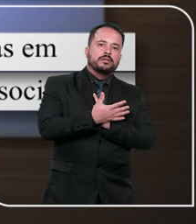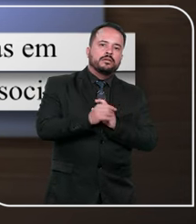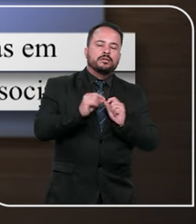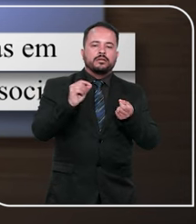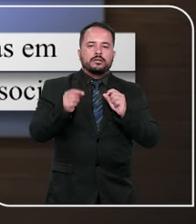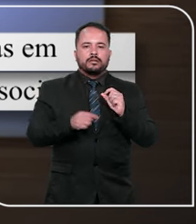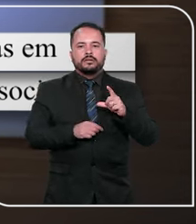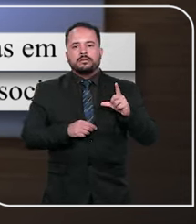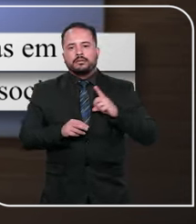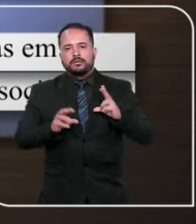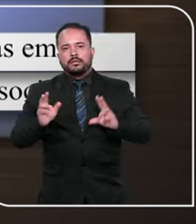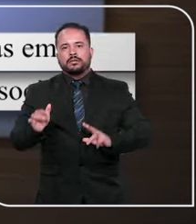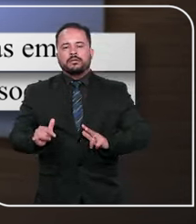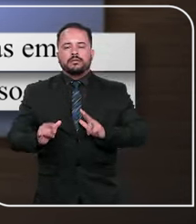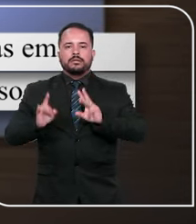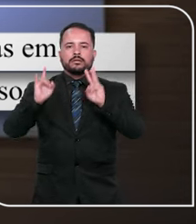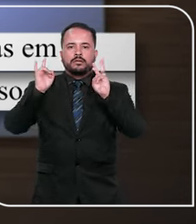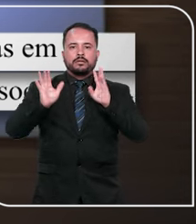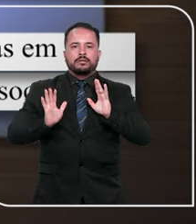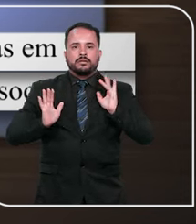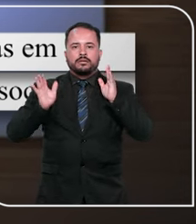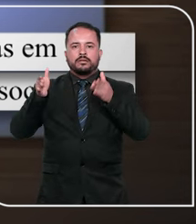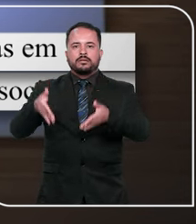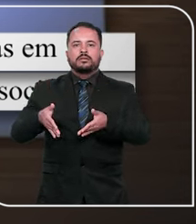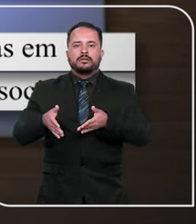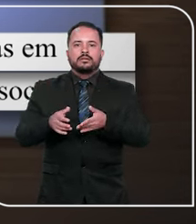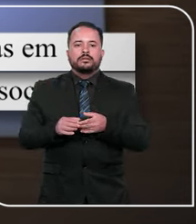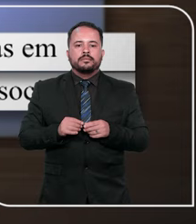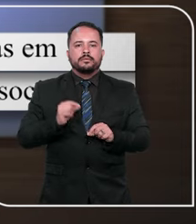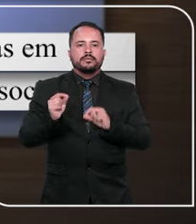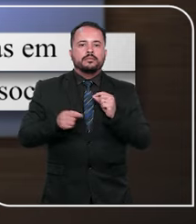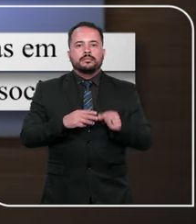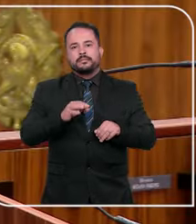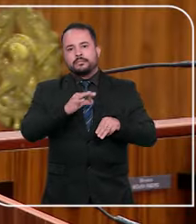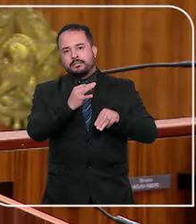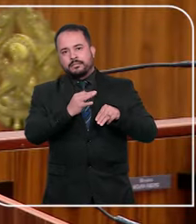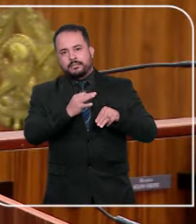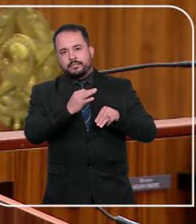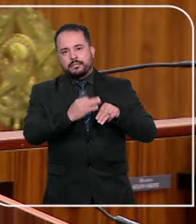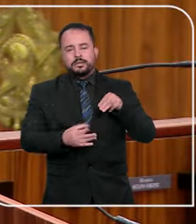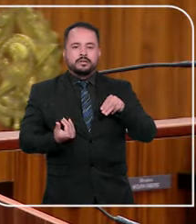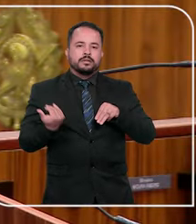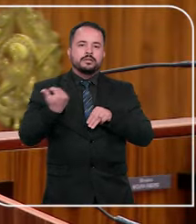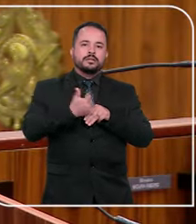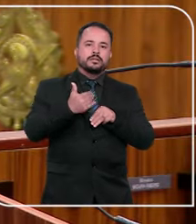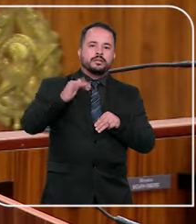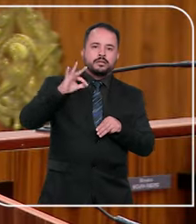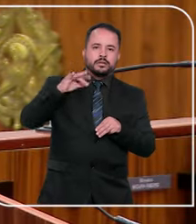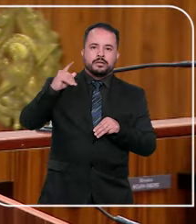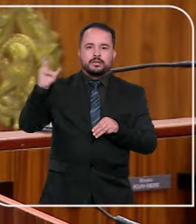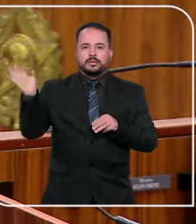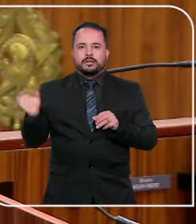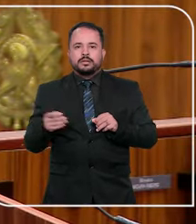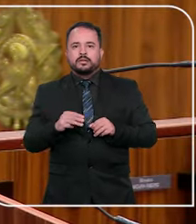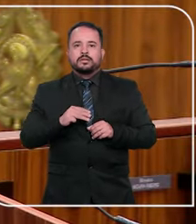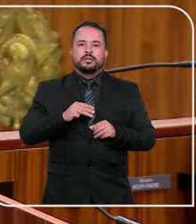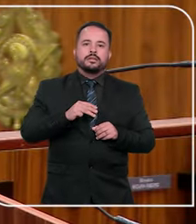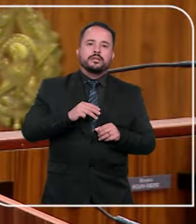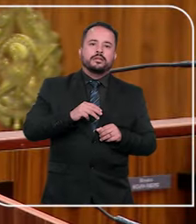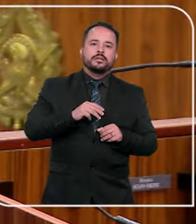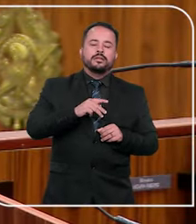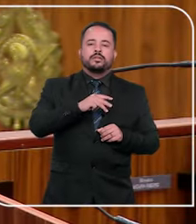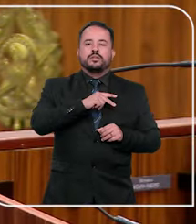na qual os proprietários do bem têm participação societária. O ministro Antônio Carlos Ferreira determinou que a